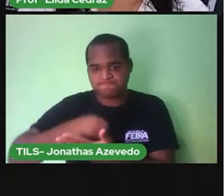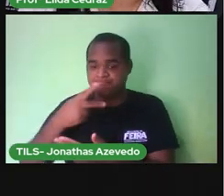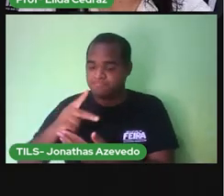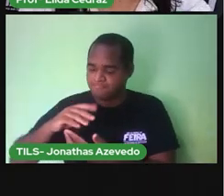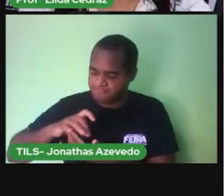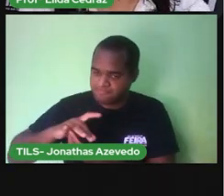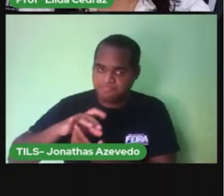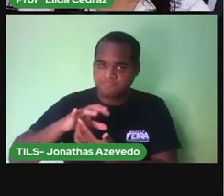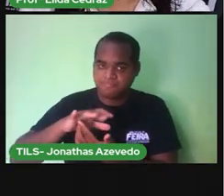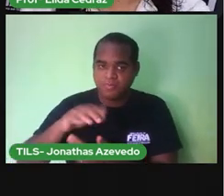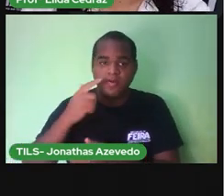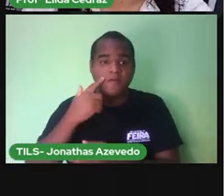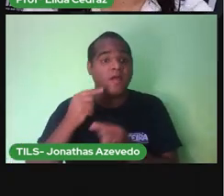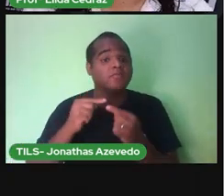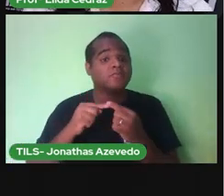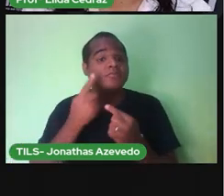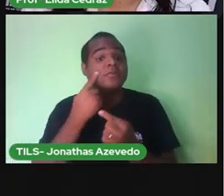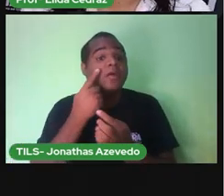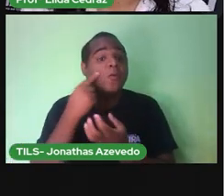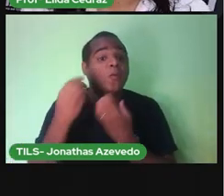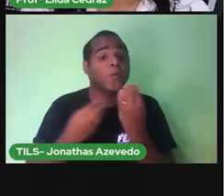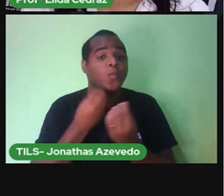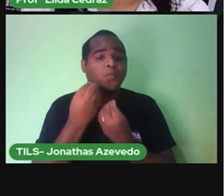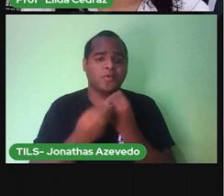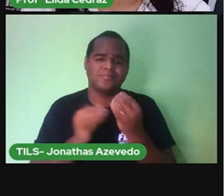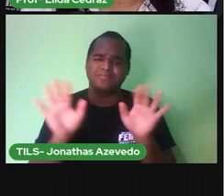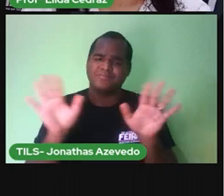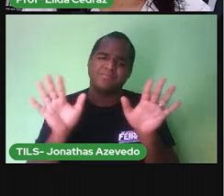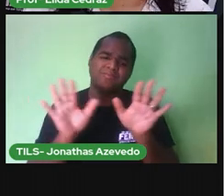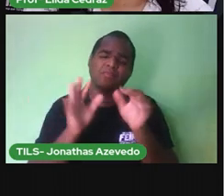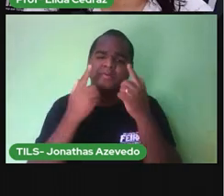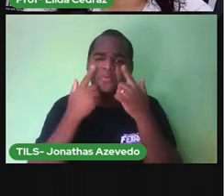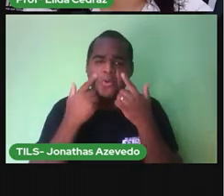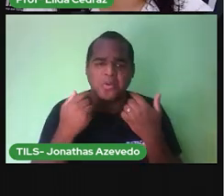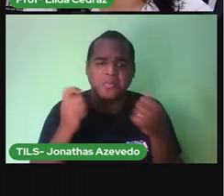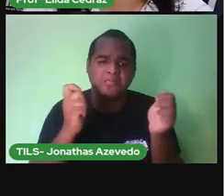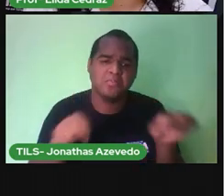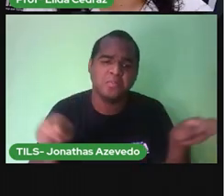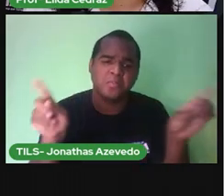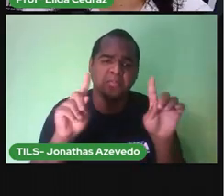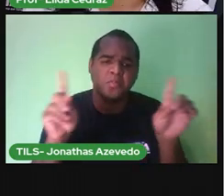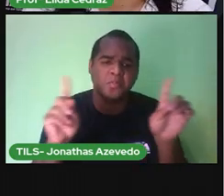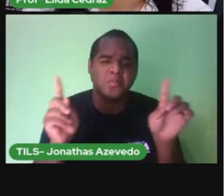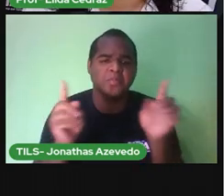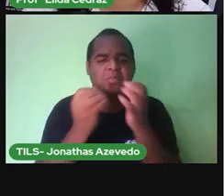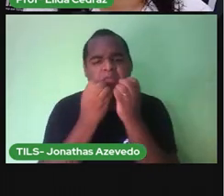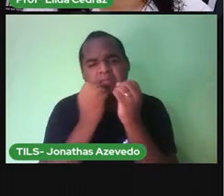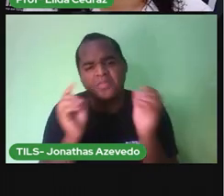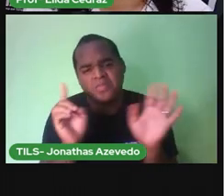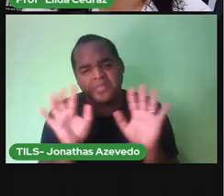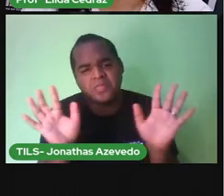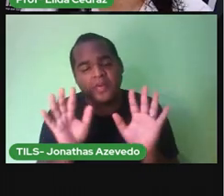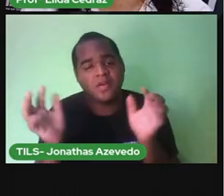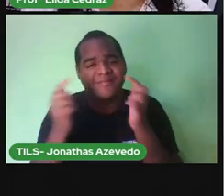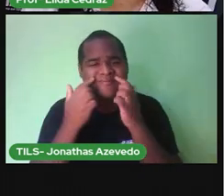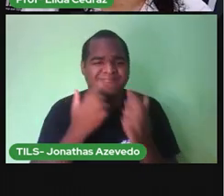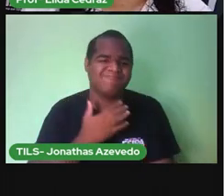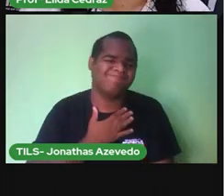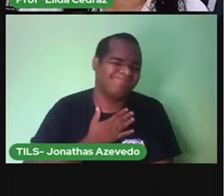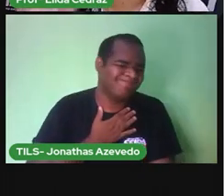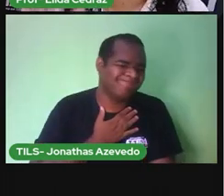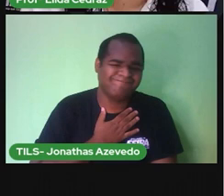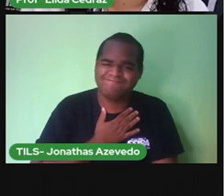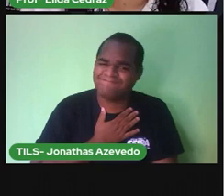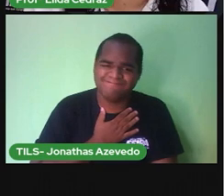jeito, mas antes pediu para ela parar de chorar. Ele não estava gostando nada, nada, nada daqueles